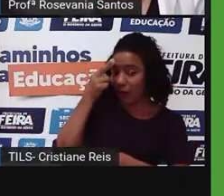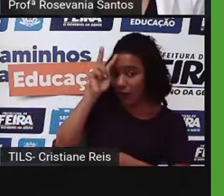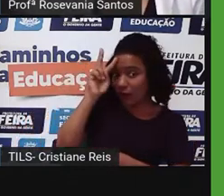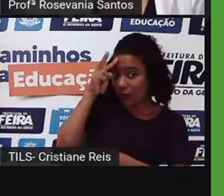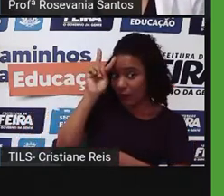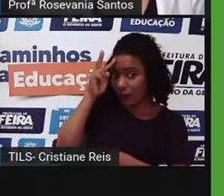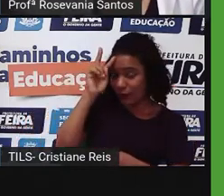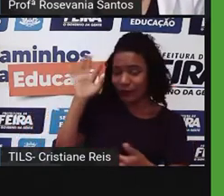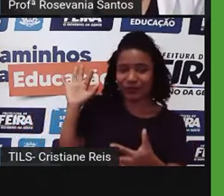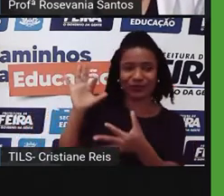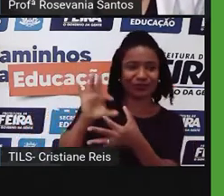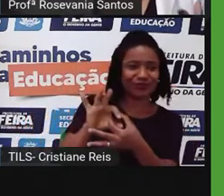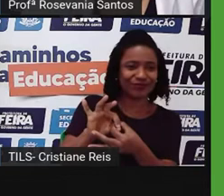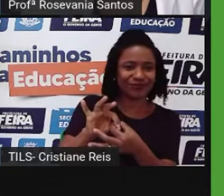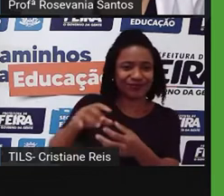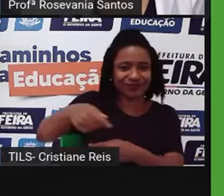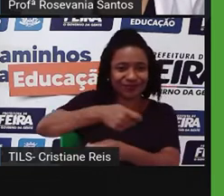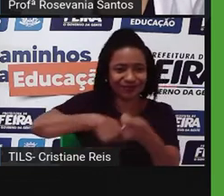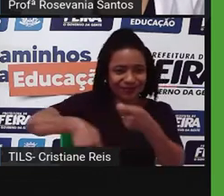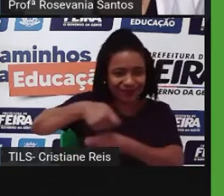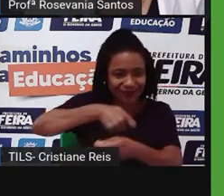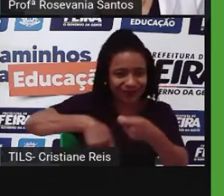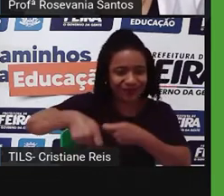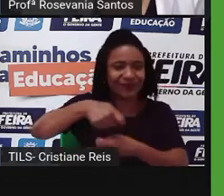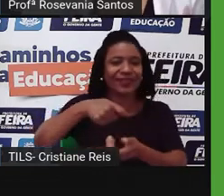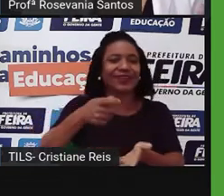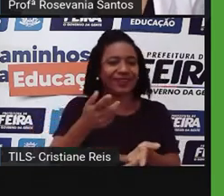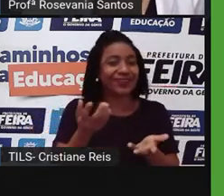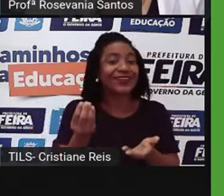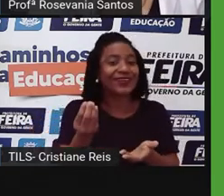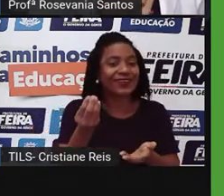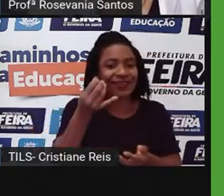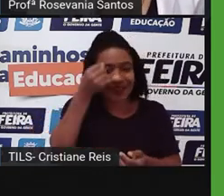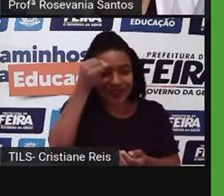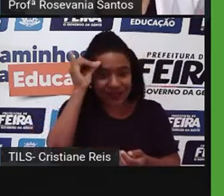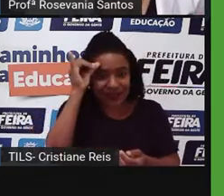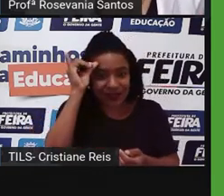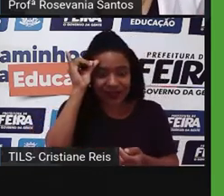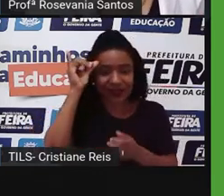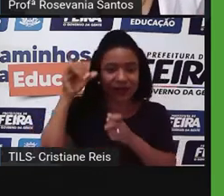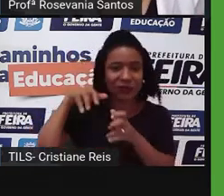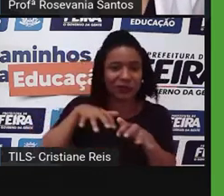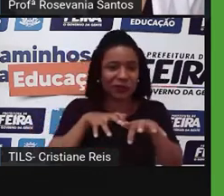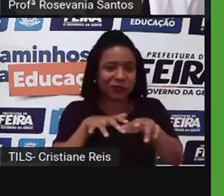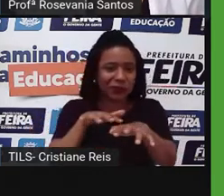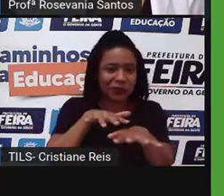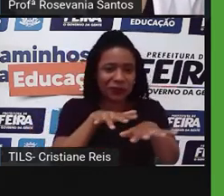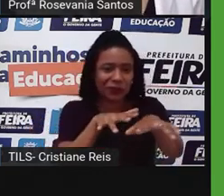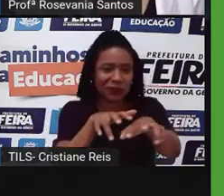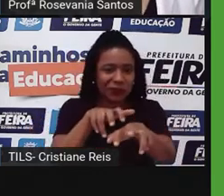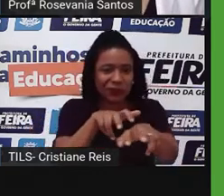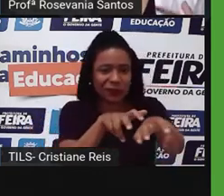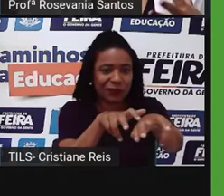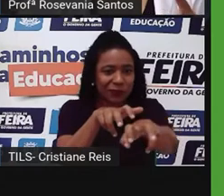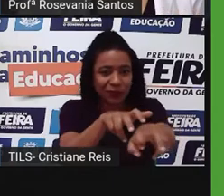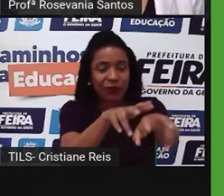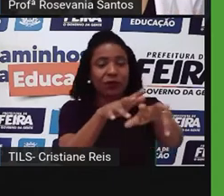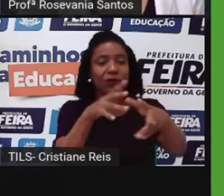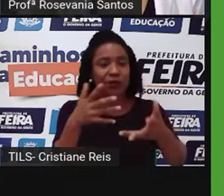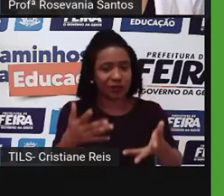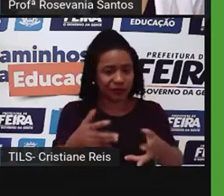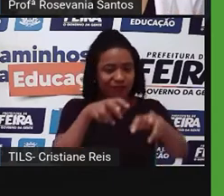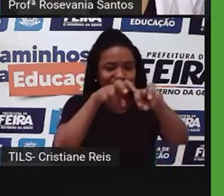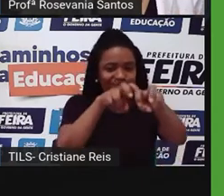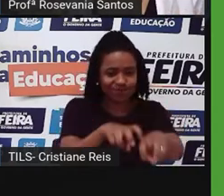à criação de animais mesmo, né? Com essa questão da vinda desses gados que paravam aqui. E que aí